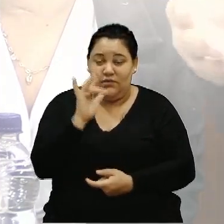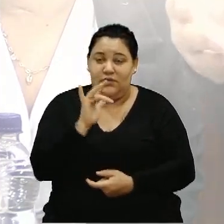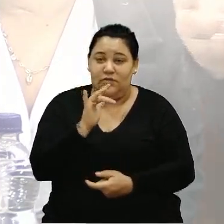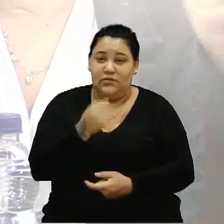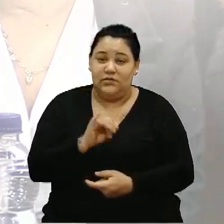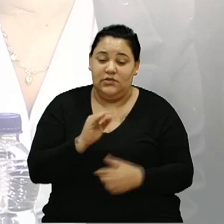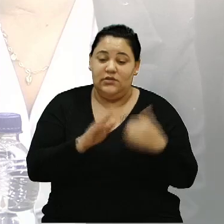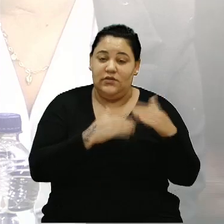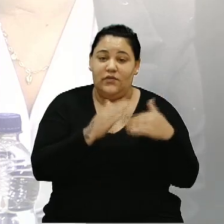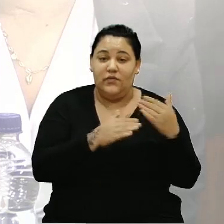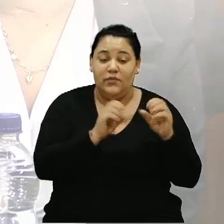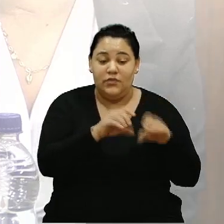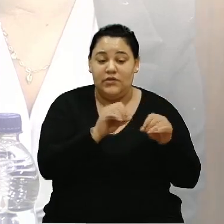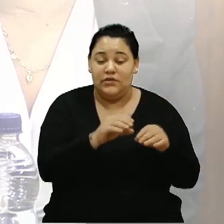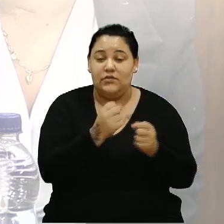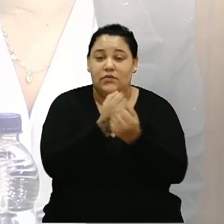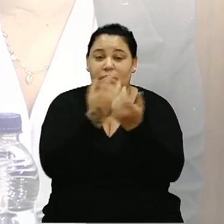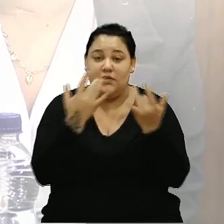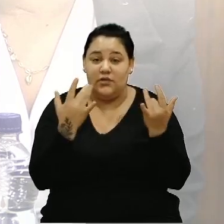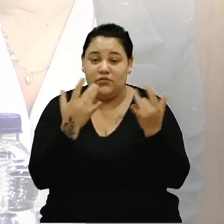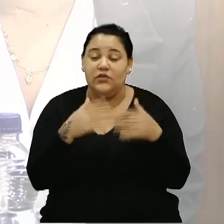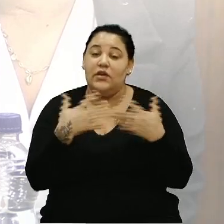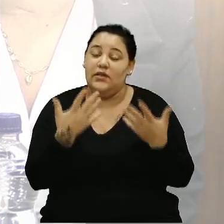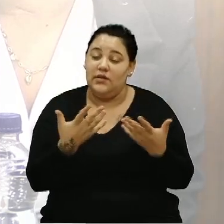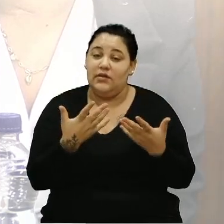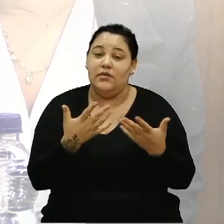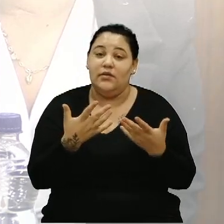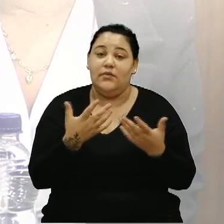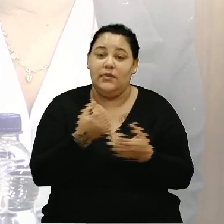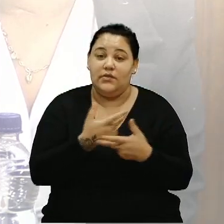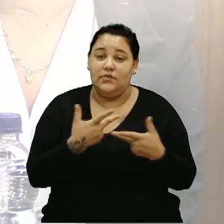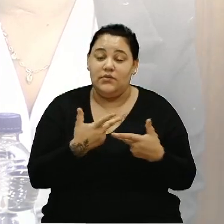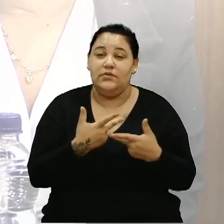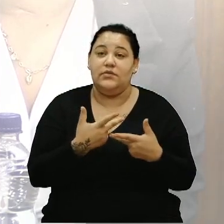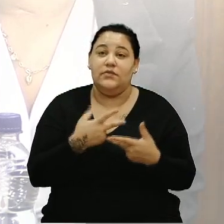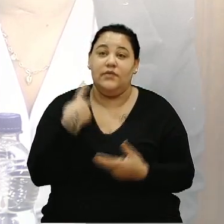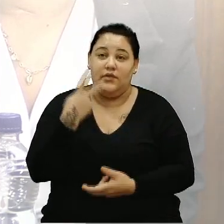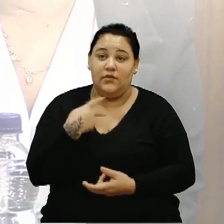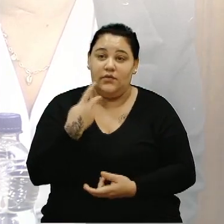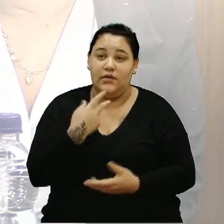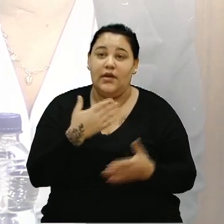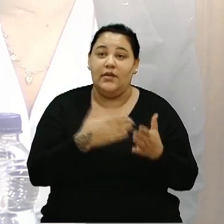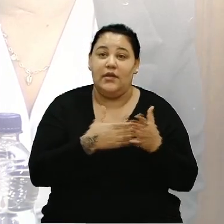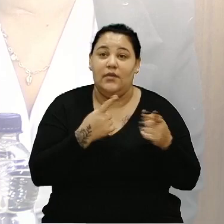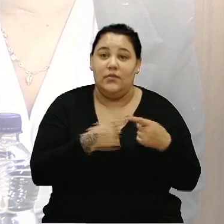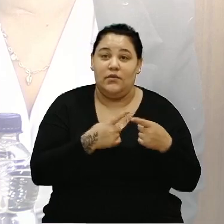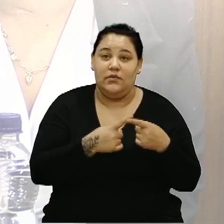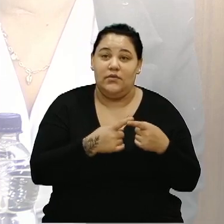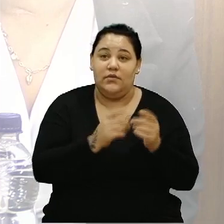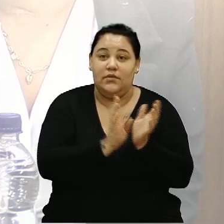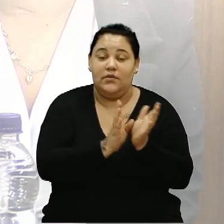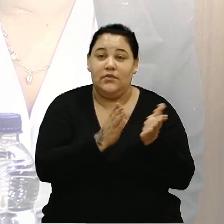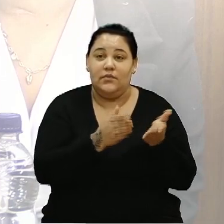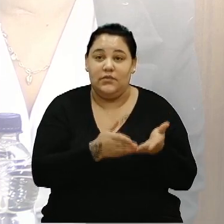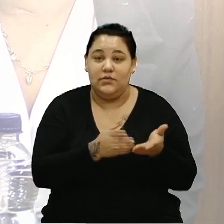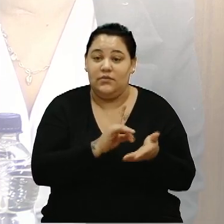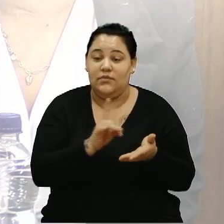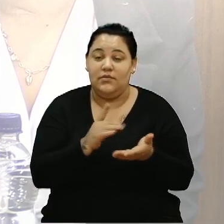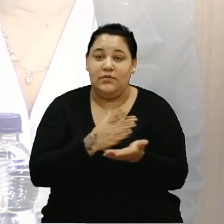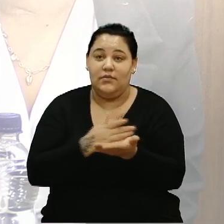educação ambiental. Então é bem isso, vereador. Até para que a comissão já não comece com uma